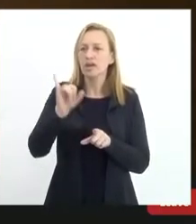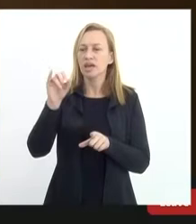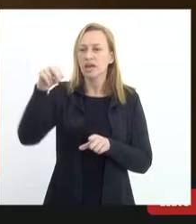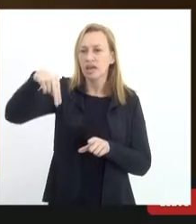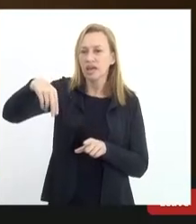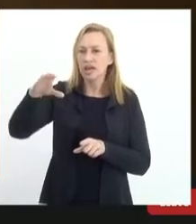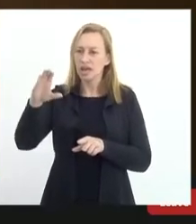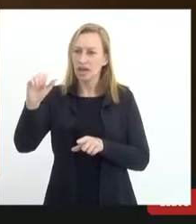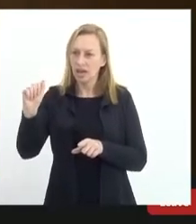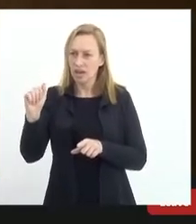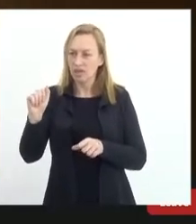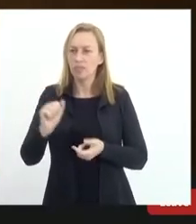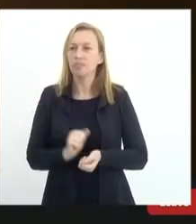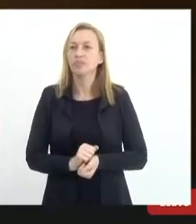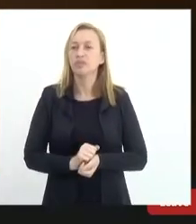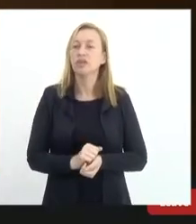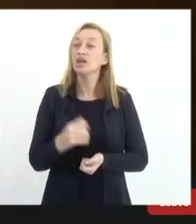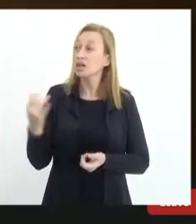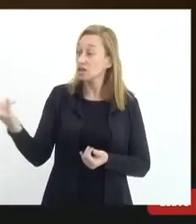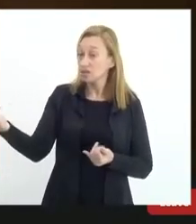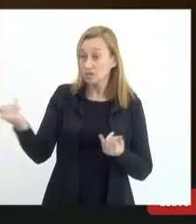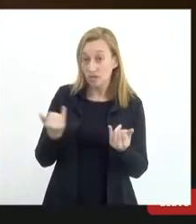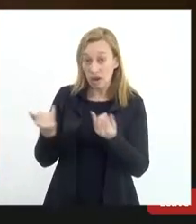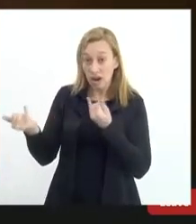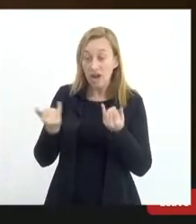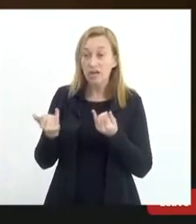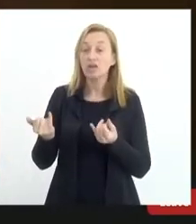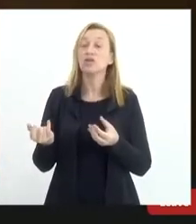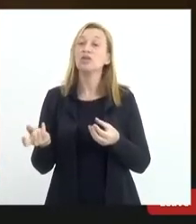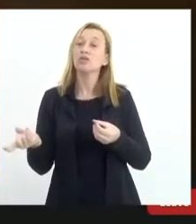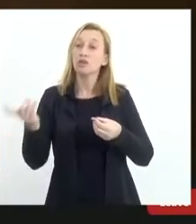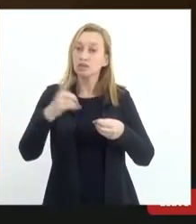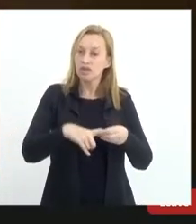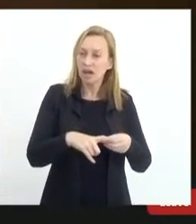e ele me informou que eles voltaram a fazer